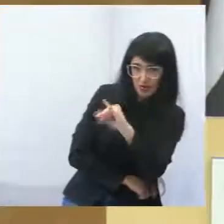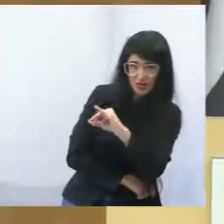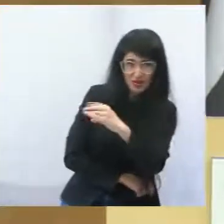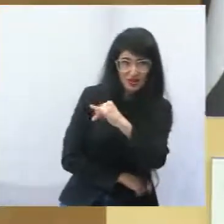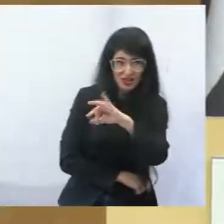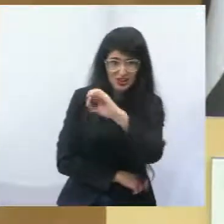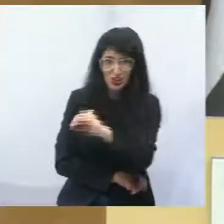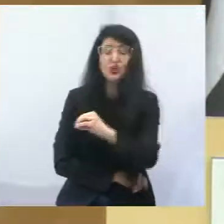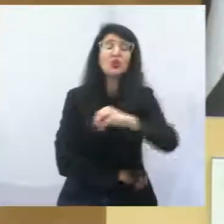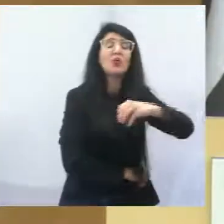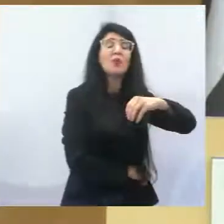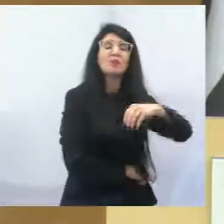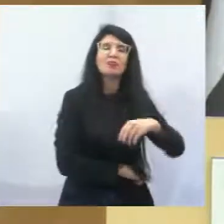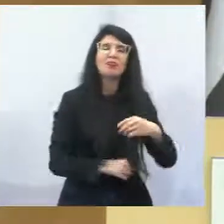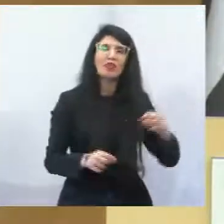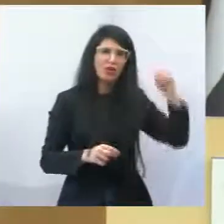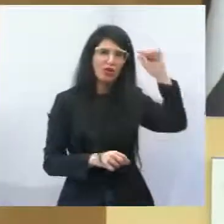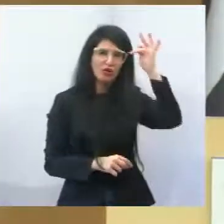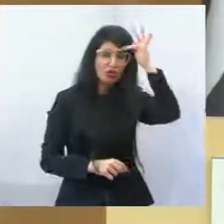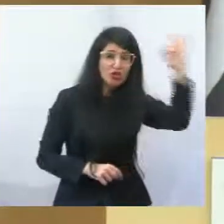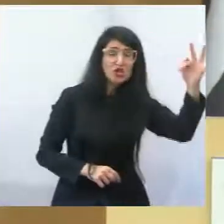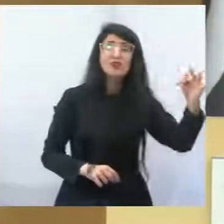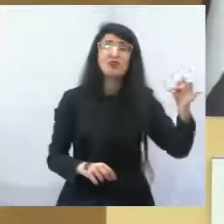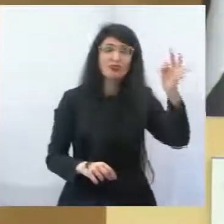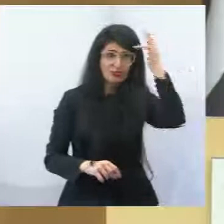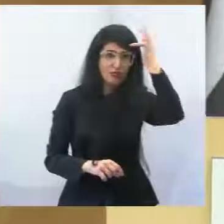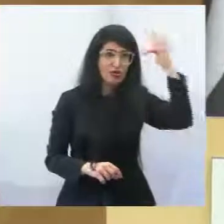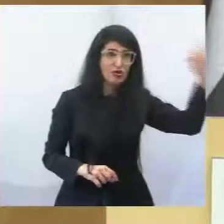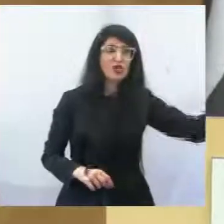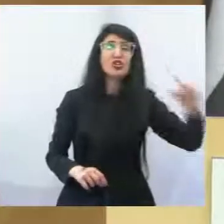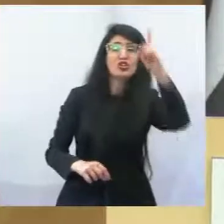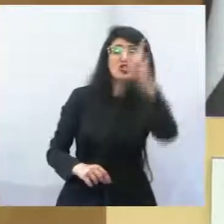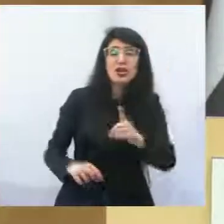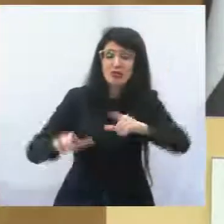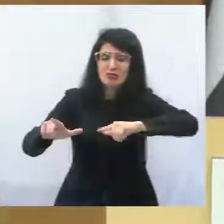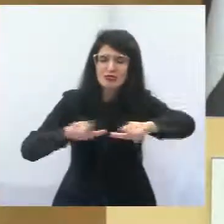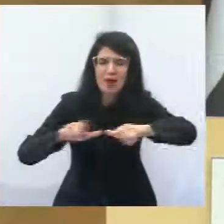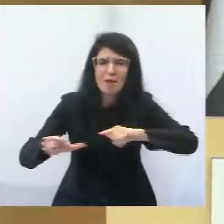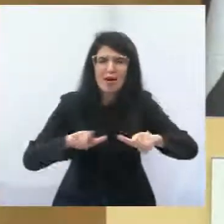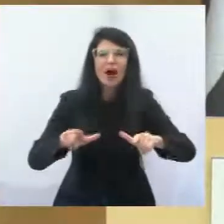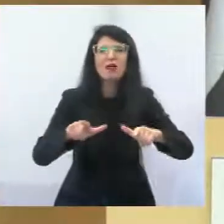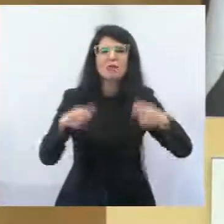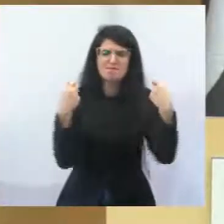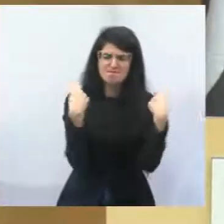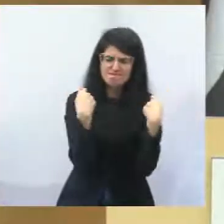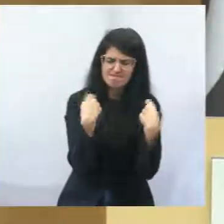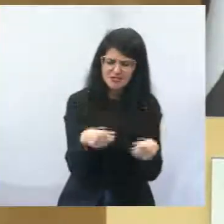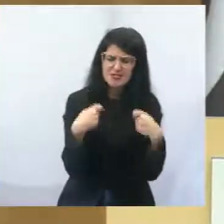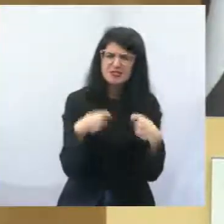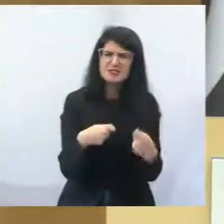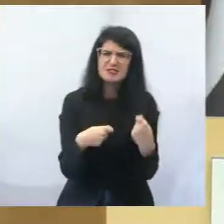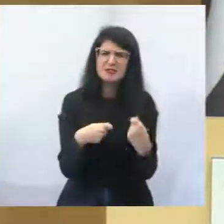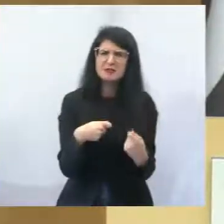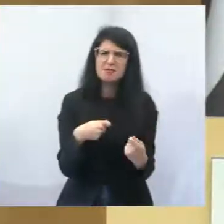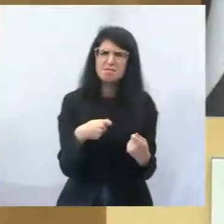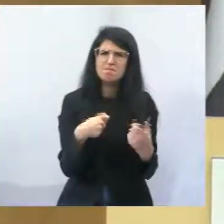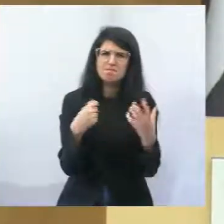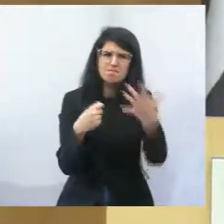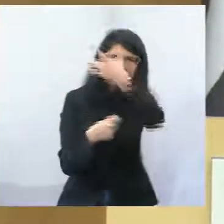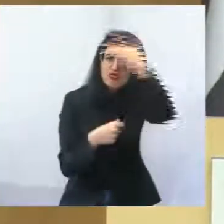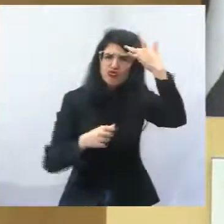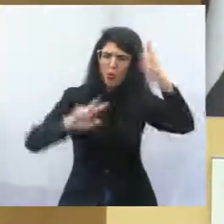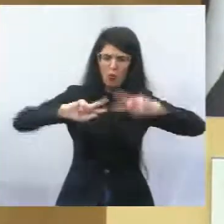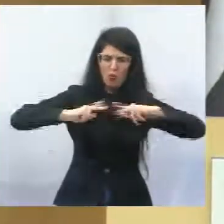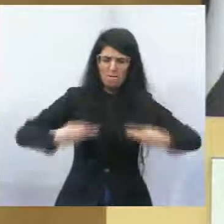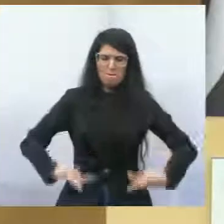patamar civilizatório. Ou seja, o direito do trabalho tem que ter uma mínima proteção para que esse trabalhador possa desempenhar o seu